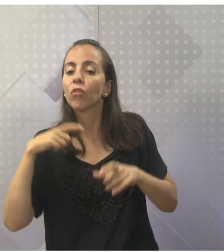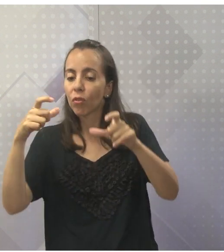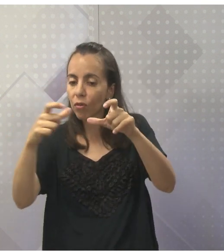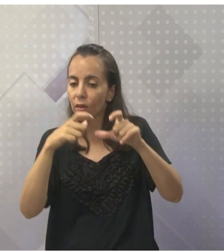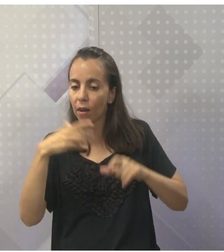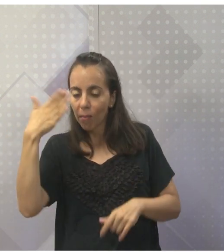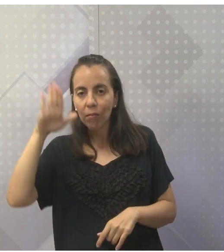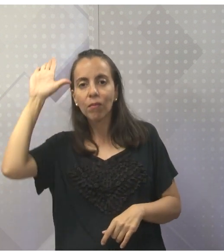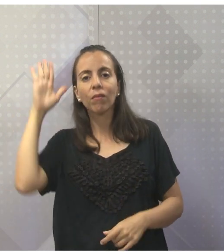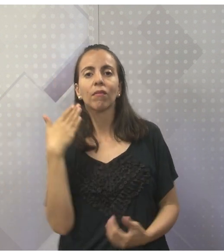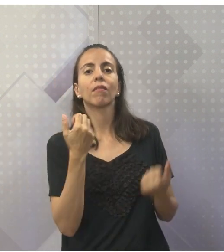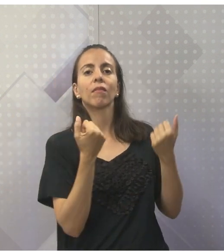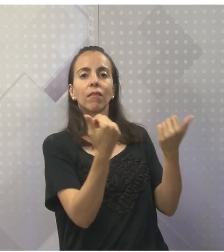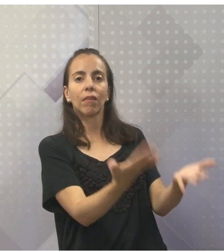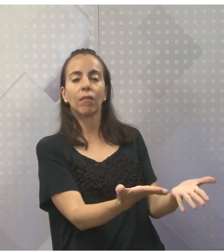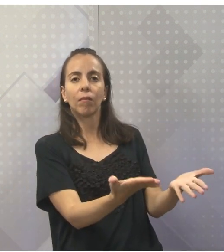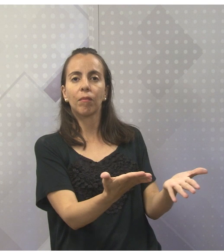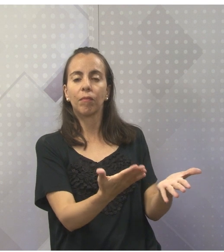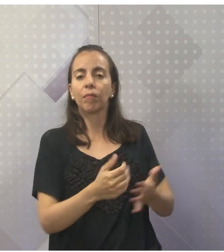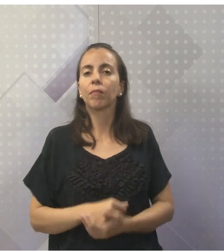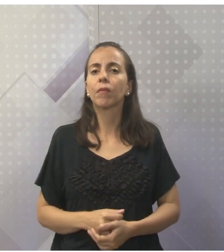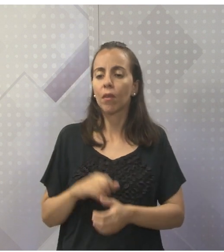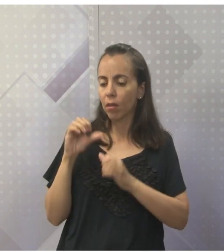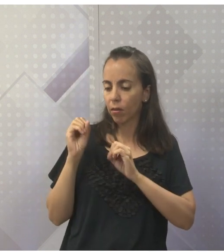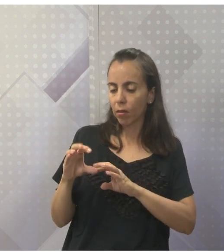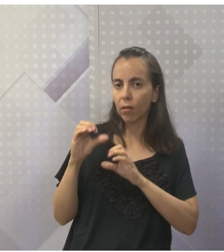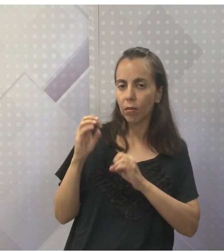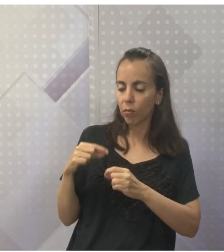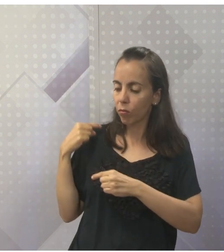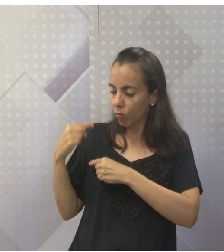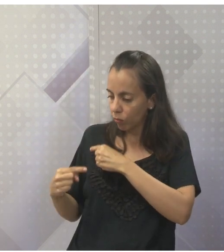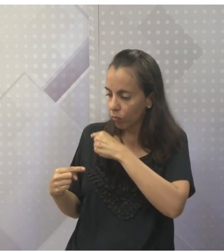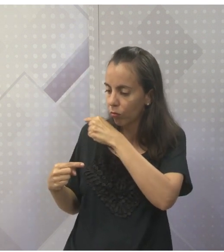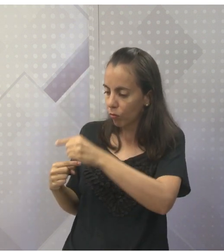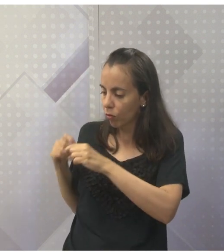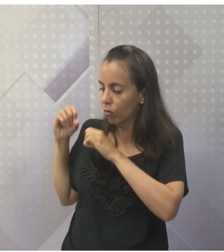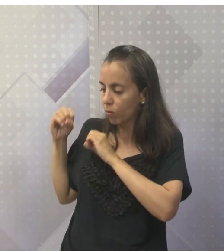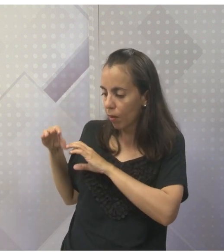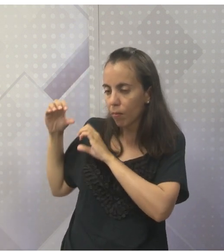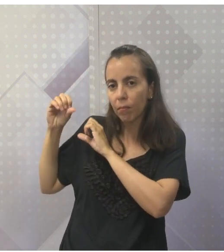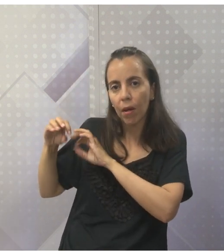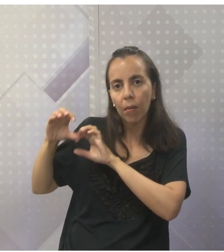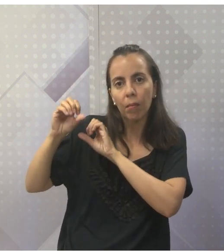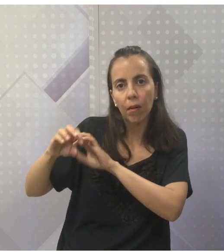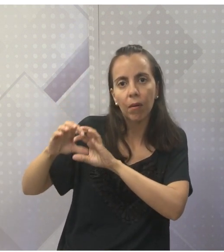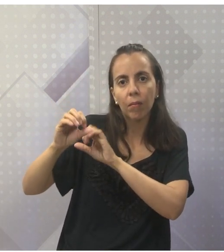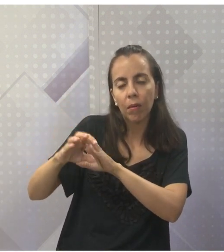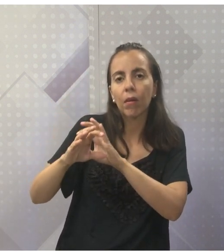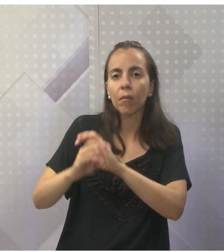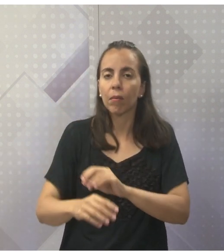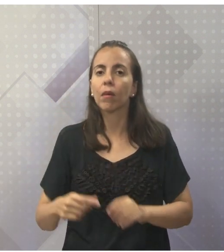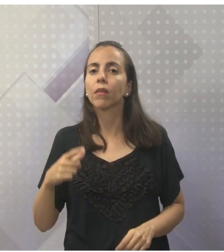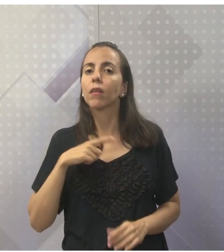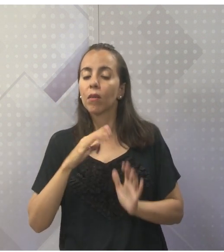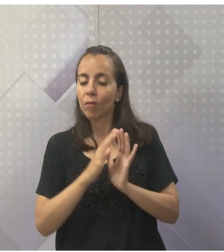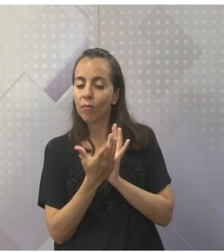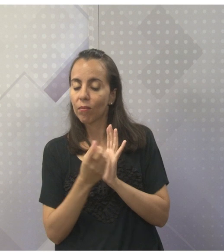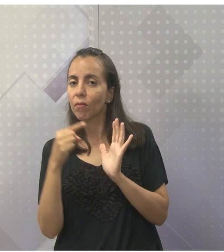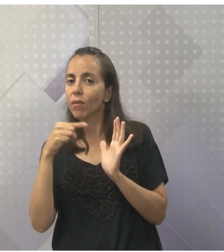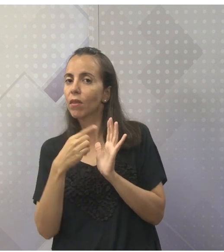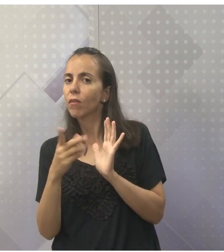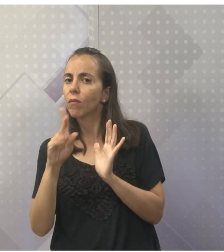Os ensinamentos são passados de quê, pessoal? De geração a geração. Através de quê? De um livro, pessoal,